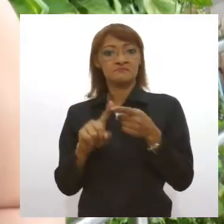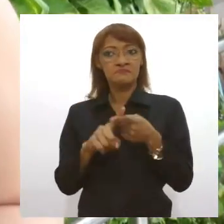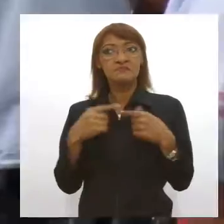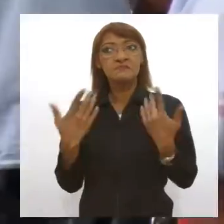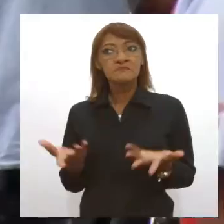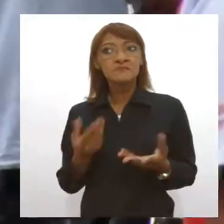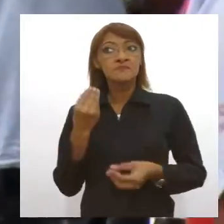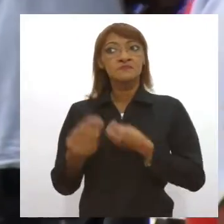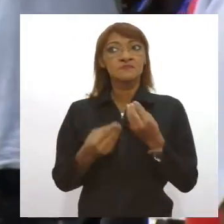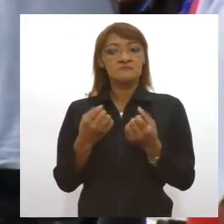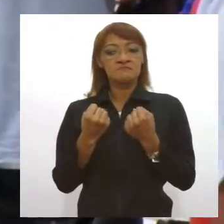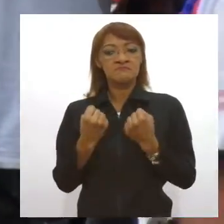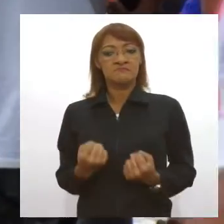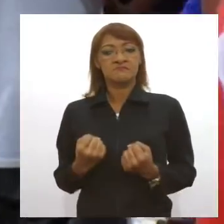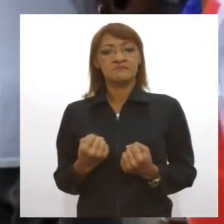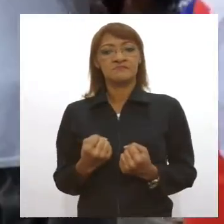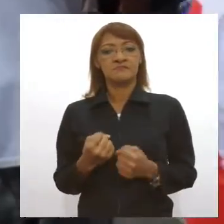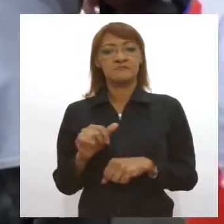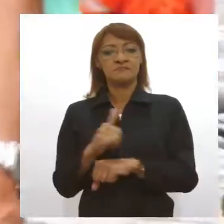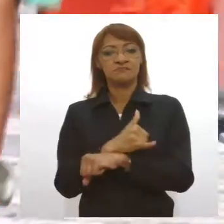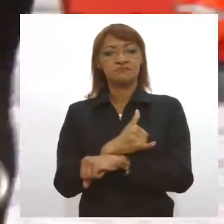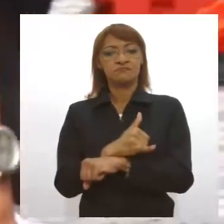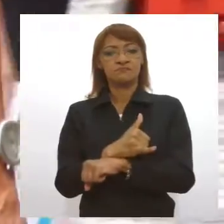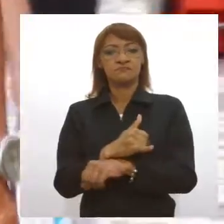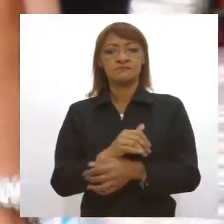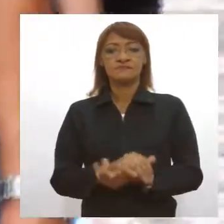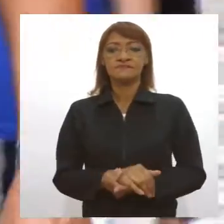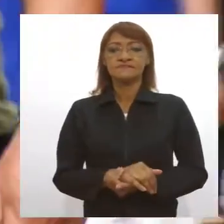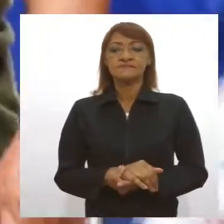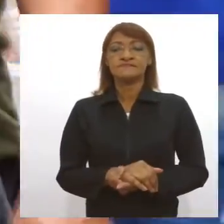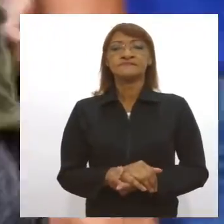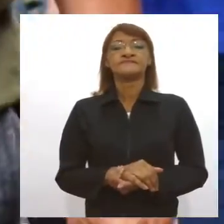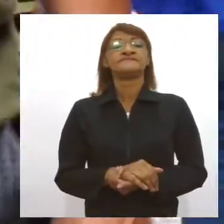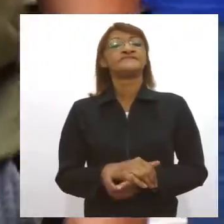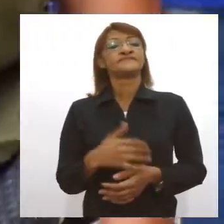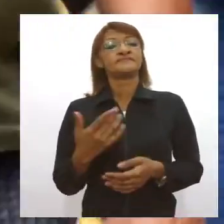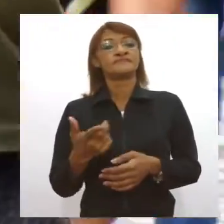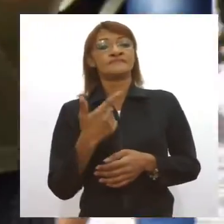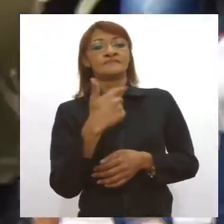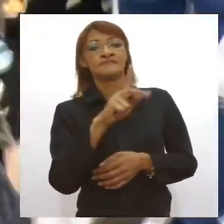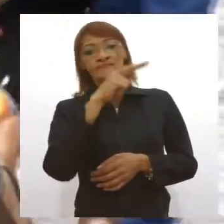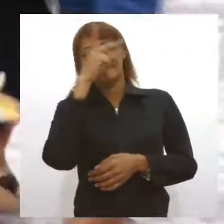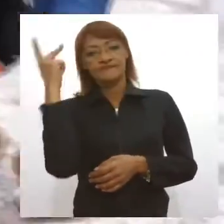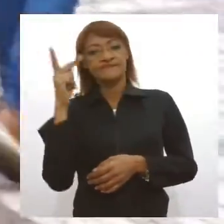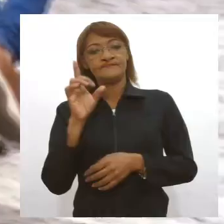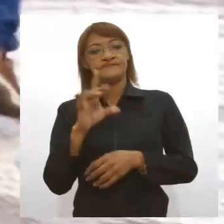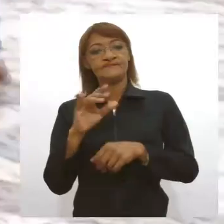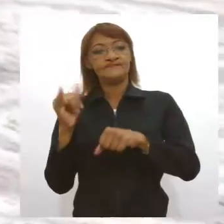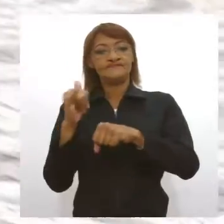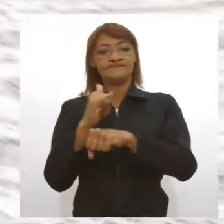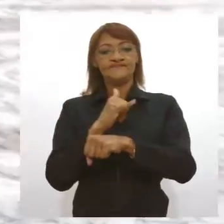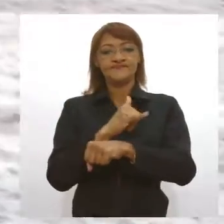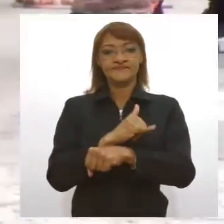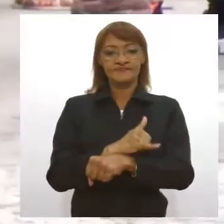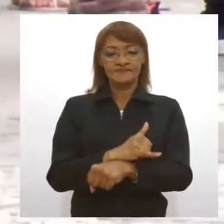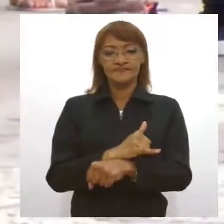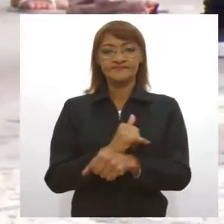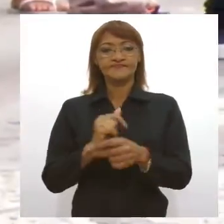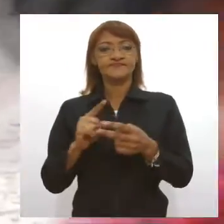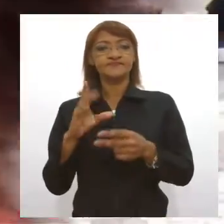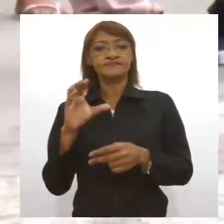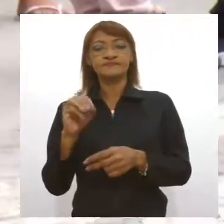peso todo. Estudos comprovam que mesmo para quem tem só obesidade como comorbidade,